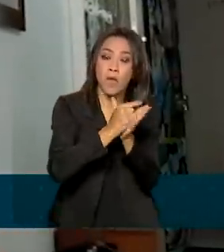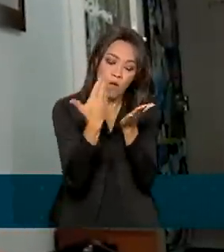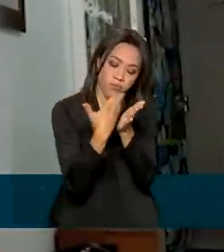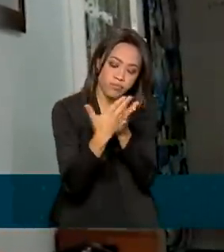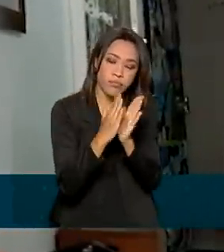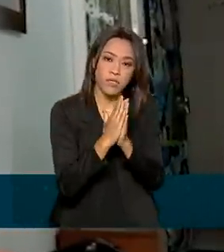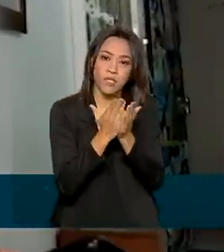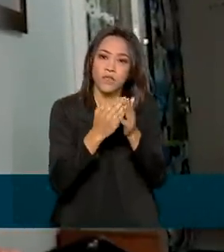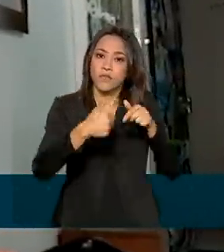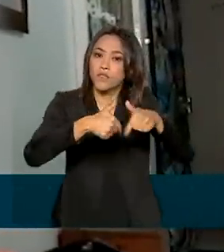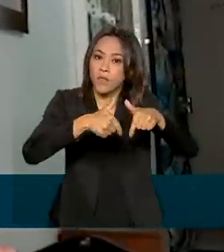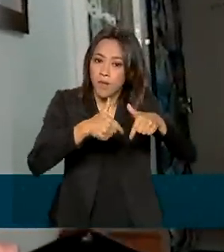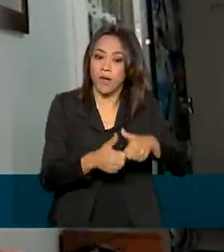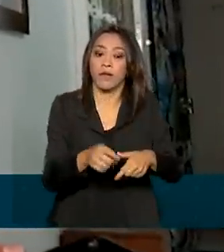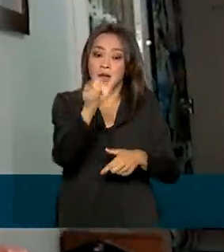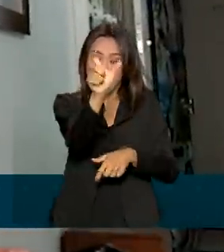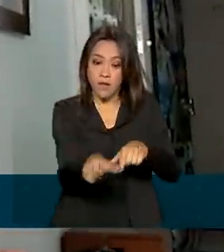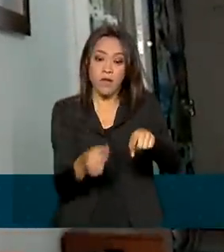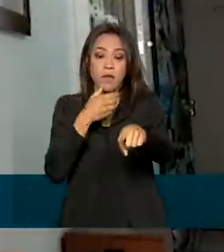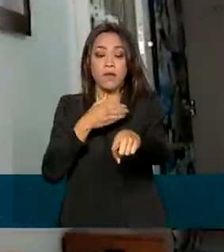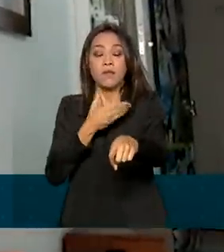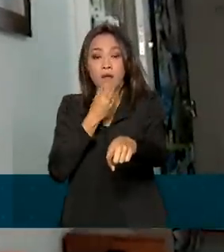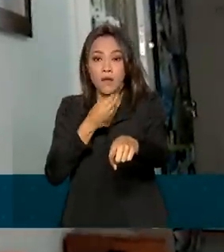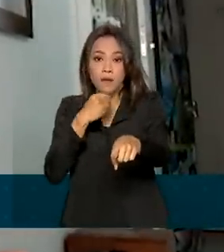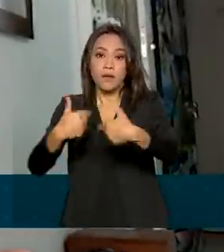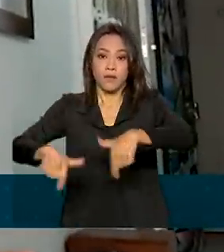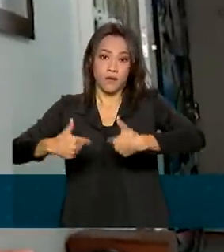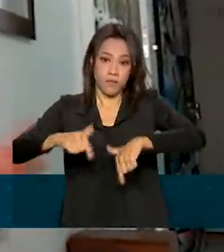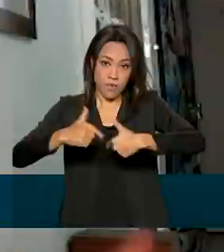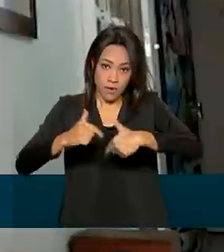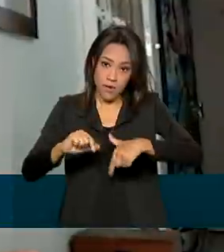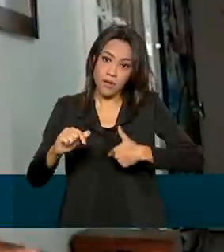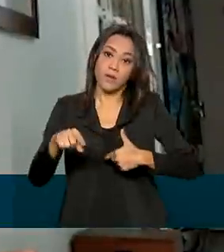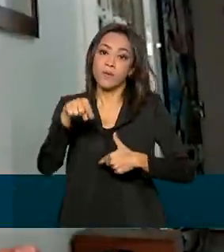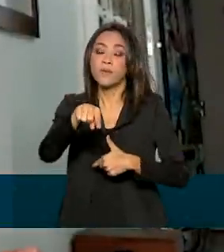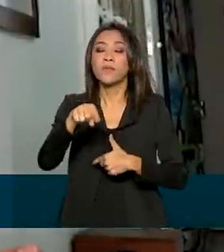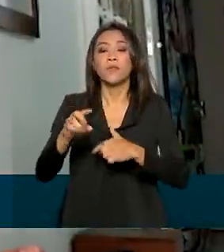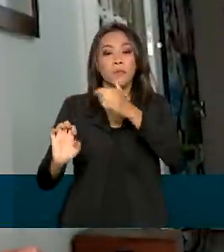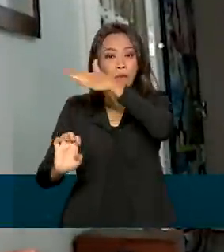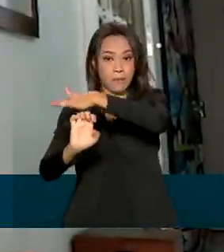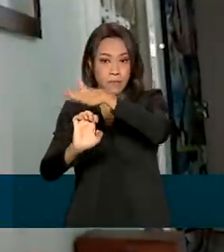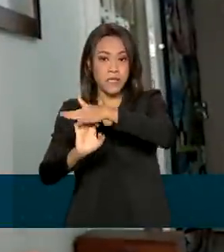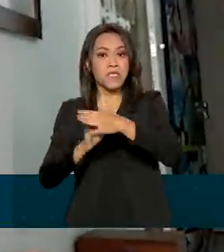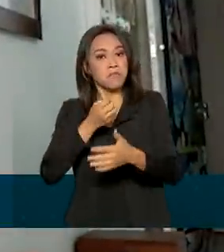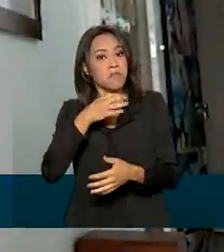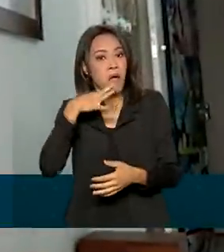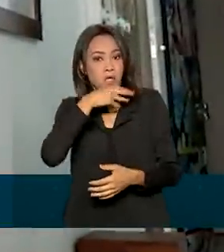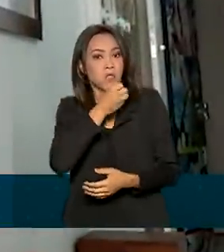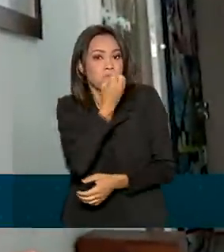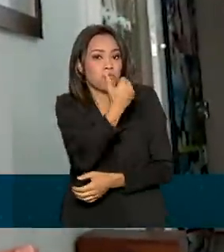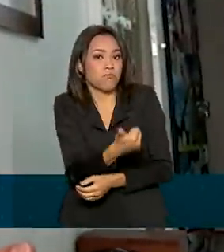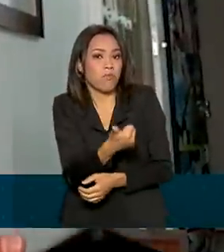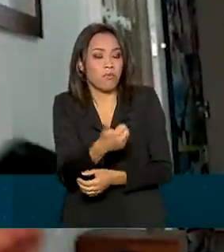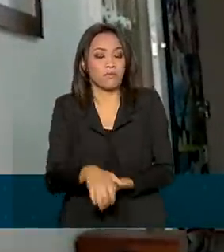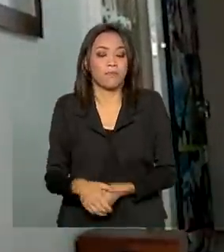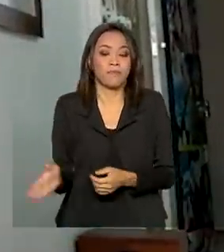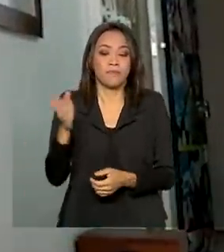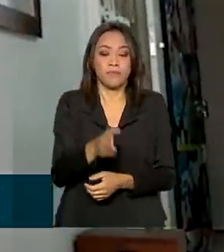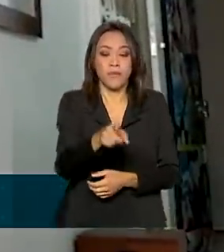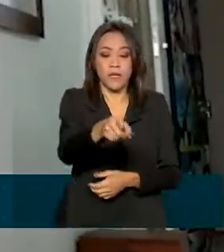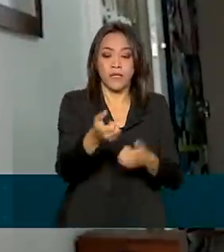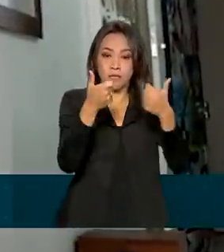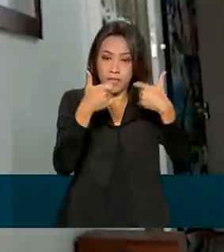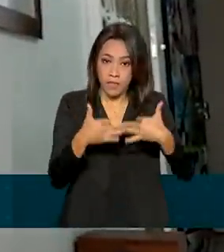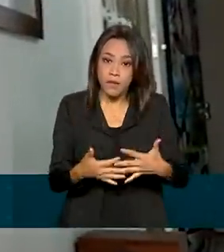Mendonça, que trabalha na admissão de empregados numa financeira, aprovou a digitalização. Facilita pelo fato